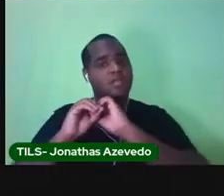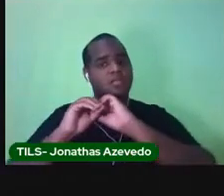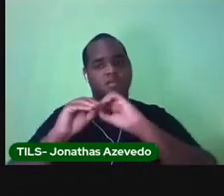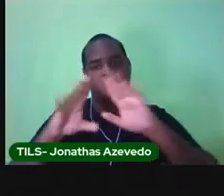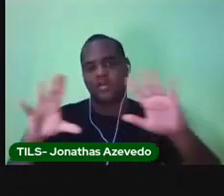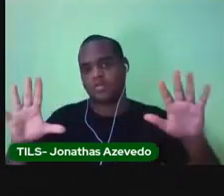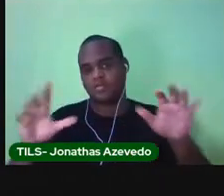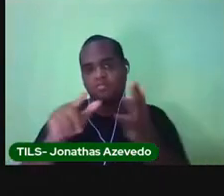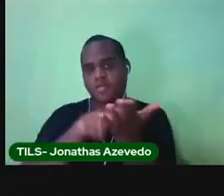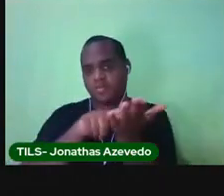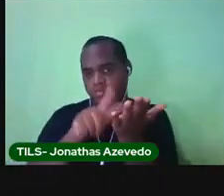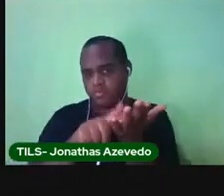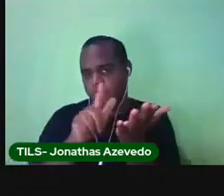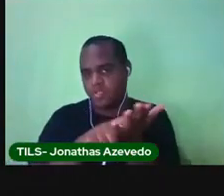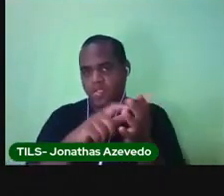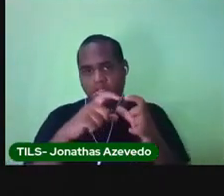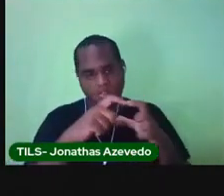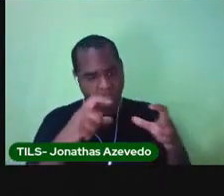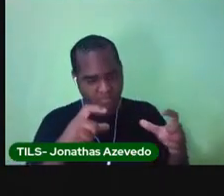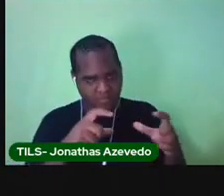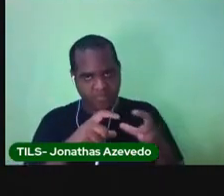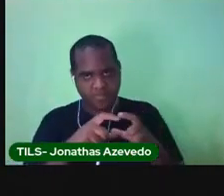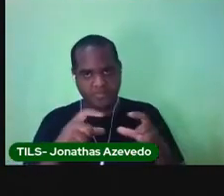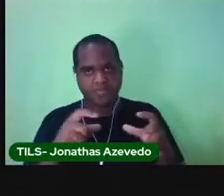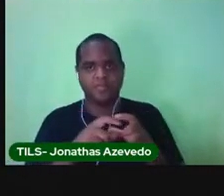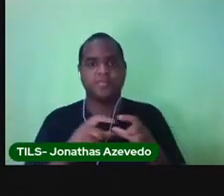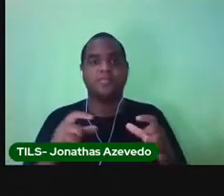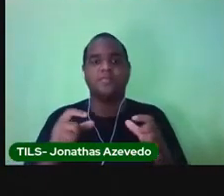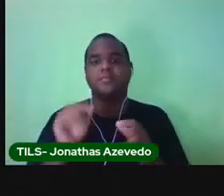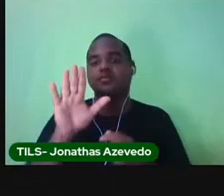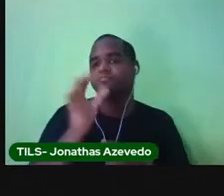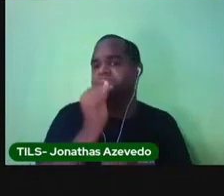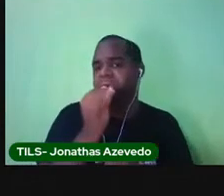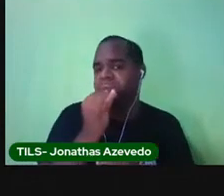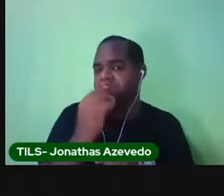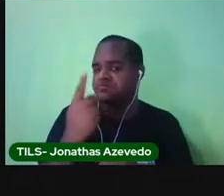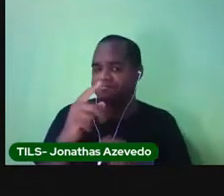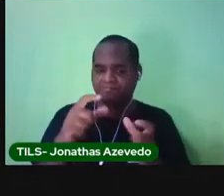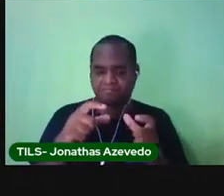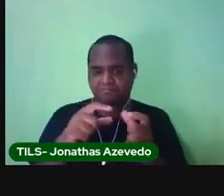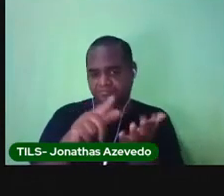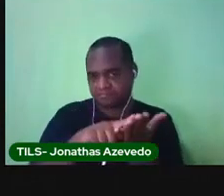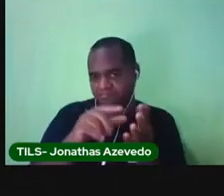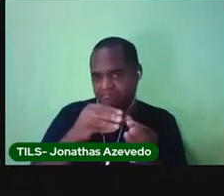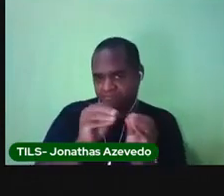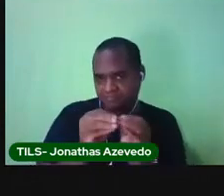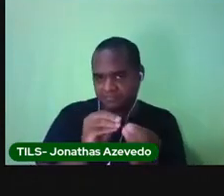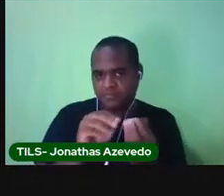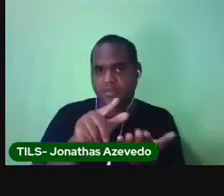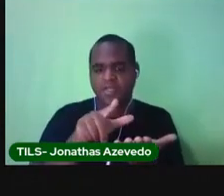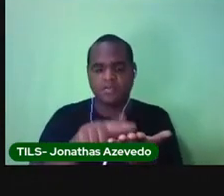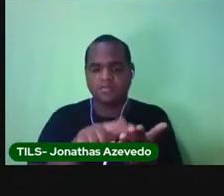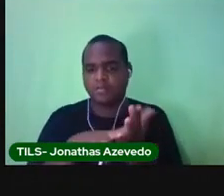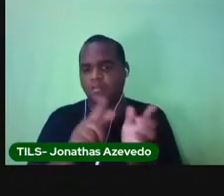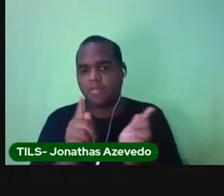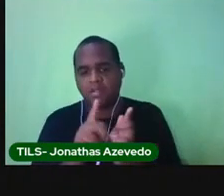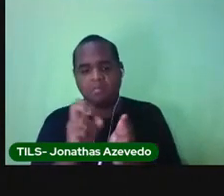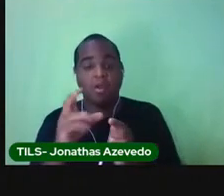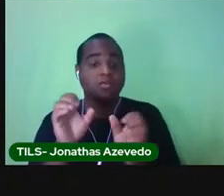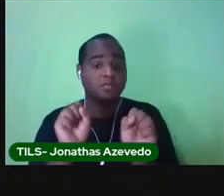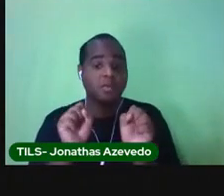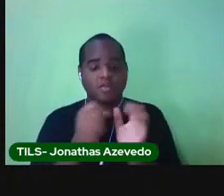forma bem clara em um pedaço de papel. Pode ser pequenininho, pode ser grande, pode ser folha de